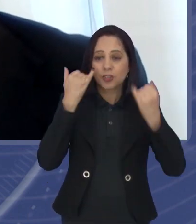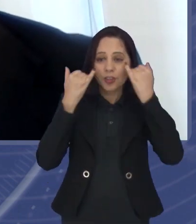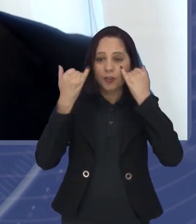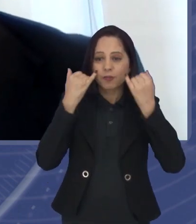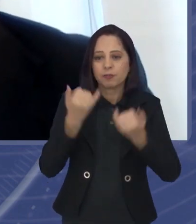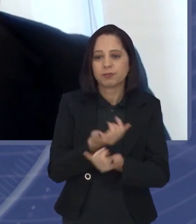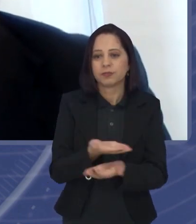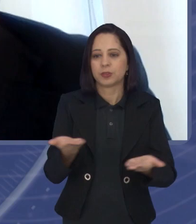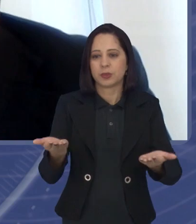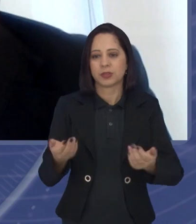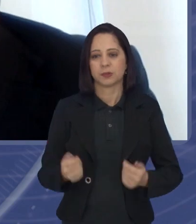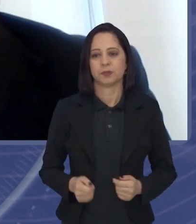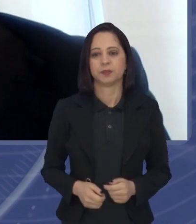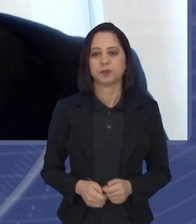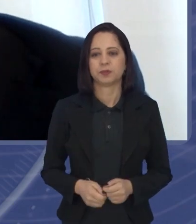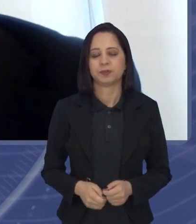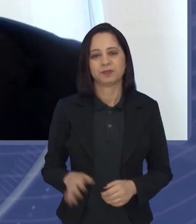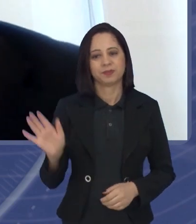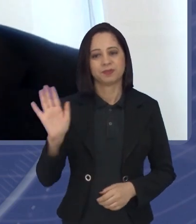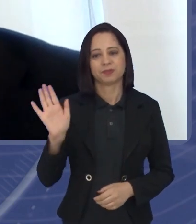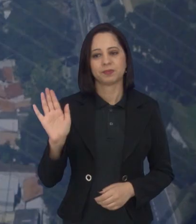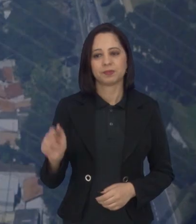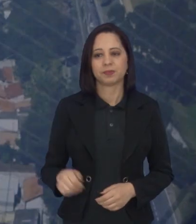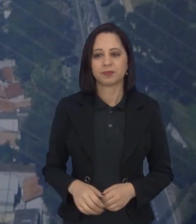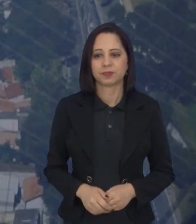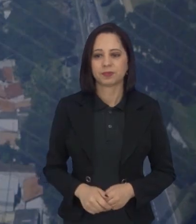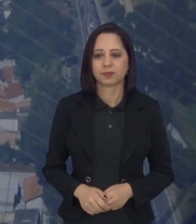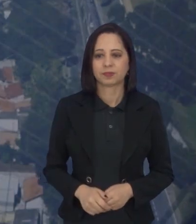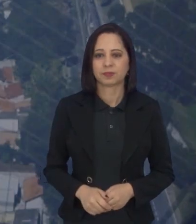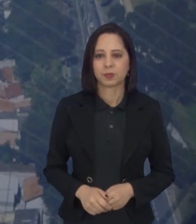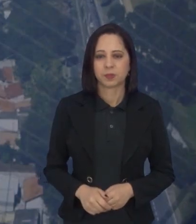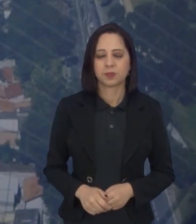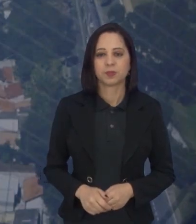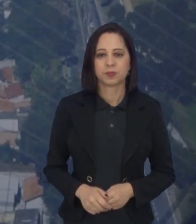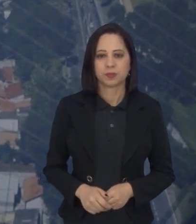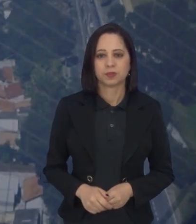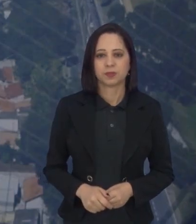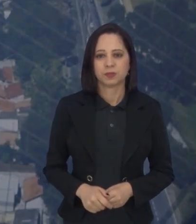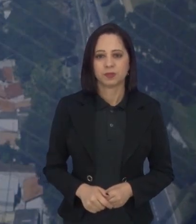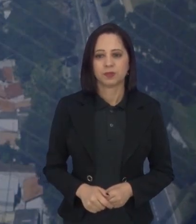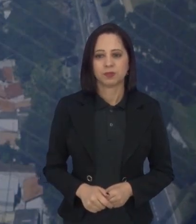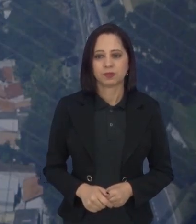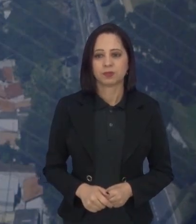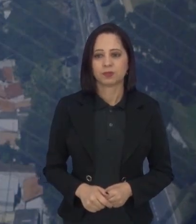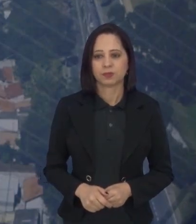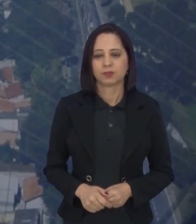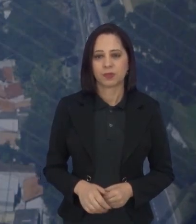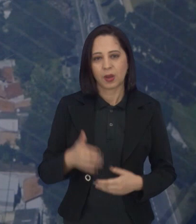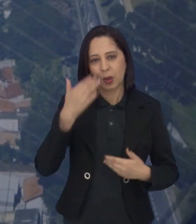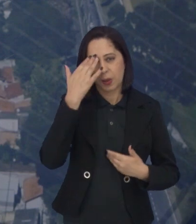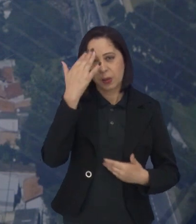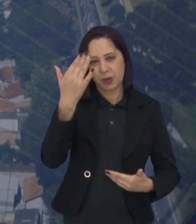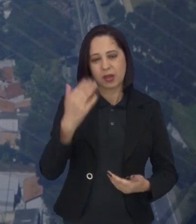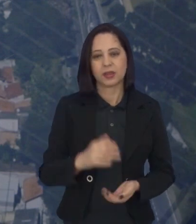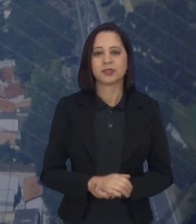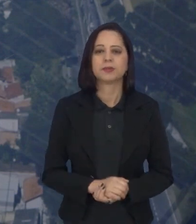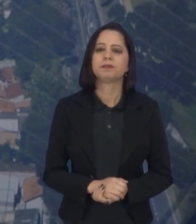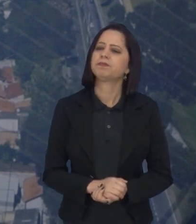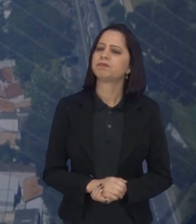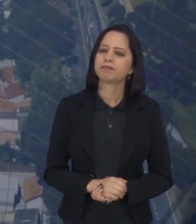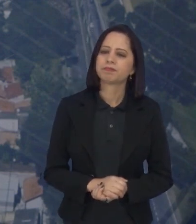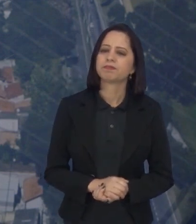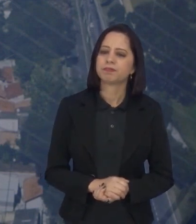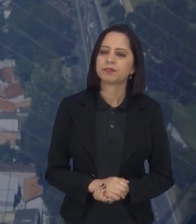relacionadas ao tema. Até logo. Tá certo. Até mais. Obrigada mais uma vez. Marcelo,